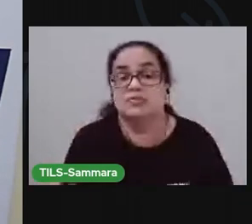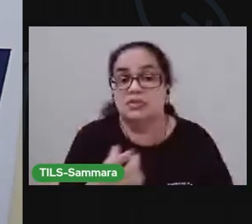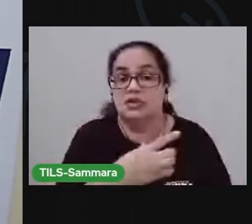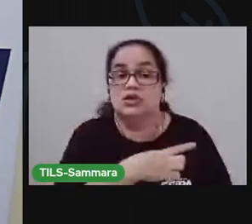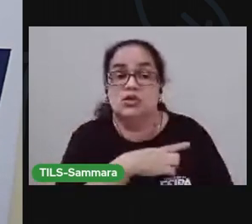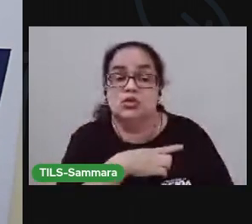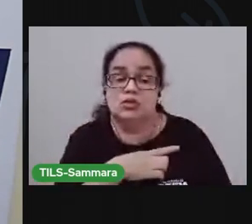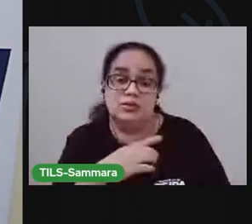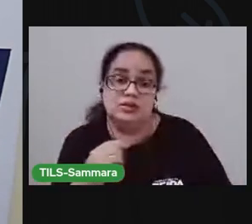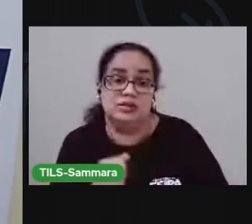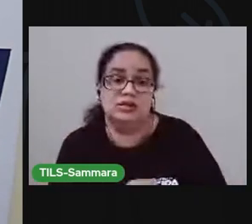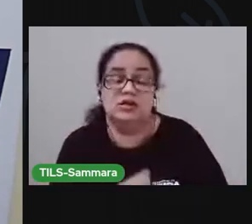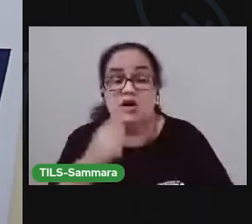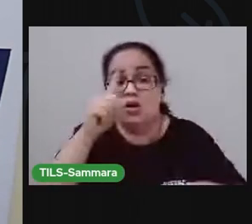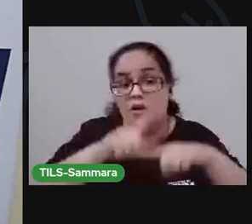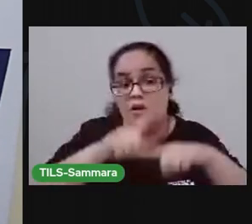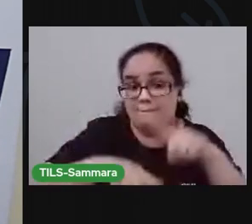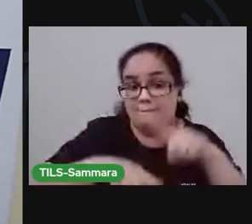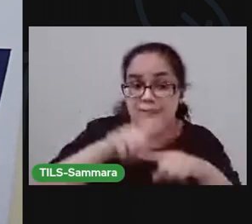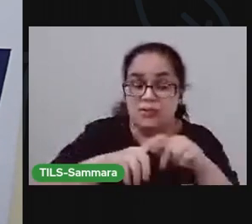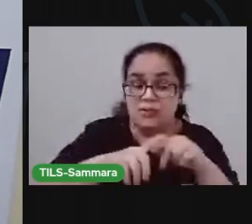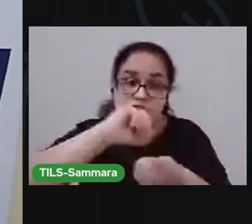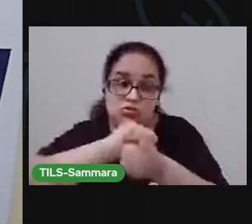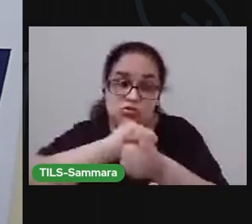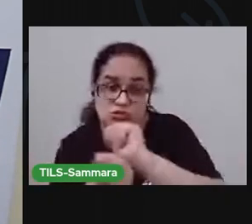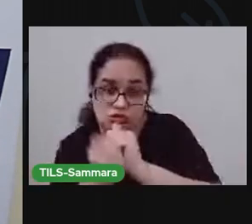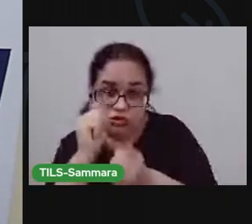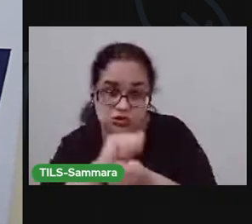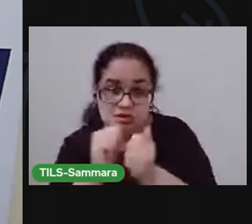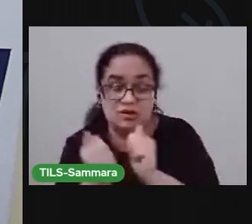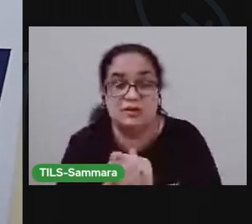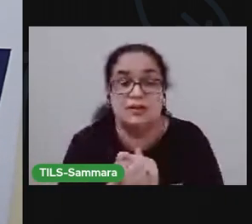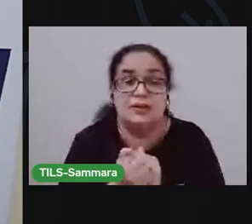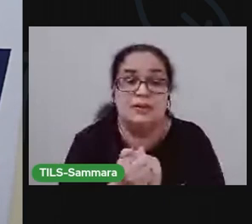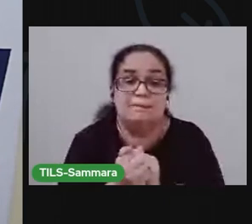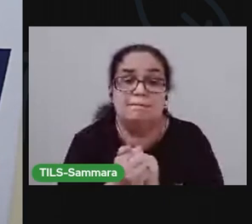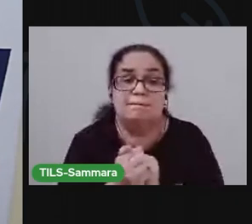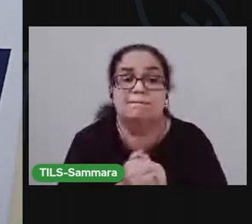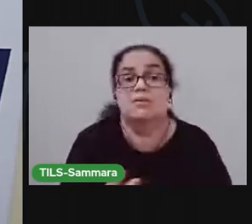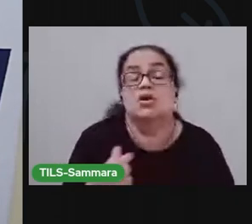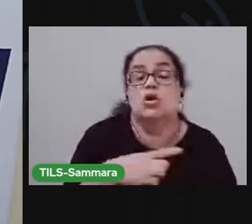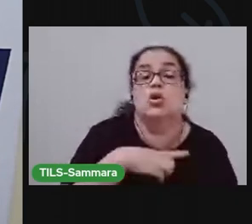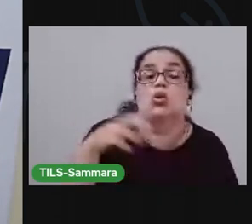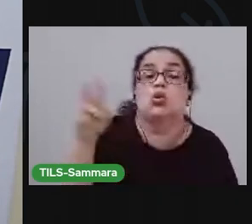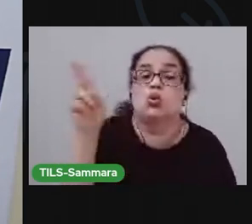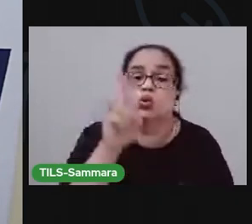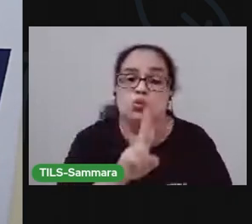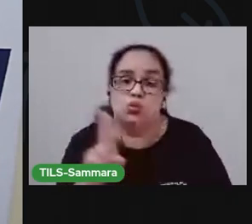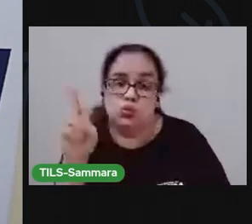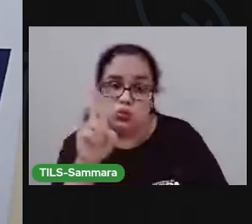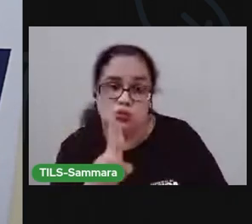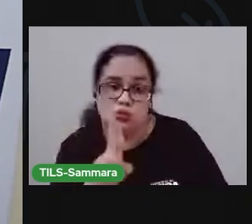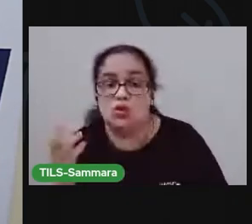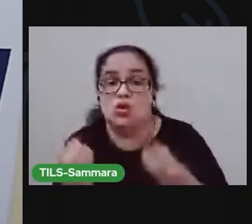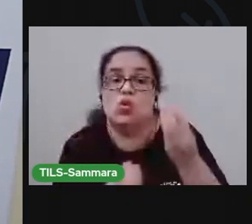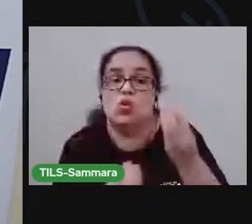produzir objetos de arte? Pois é. Eles usam elementos com